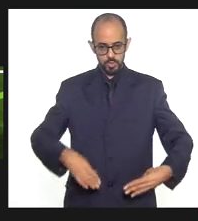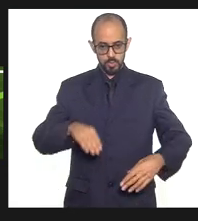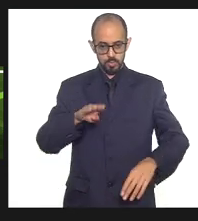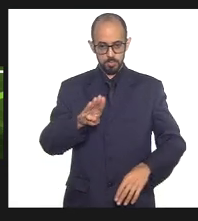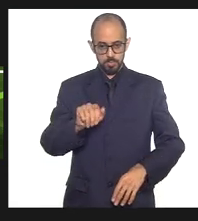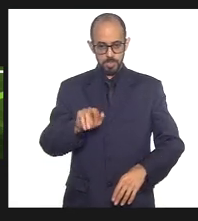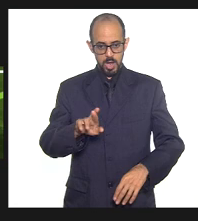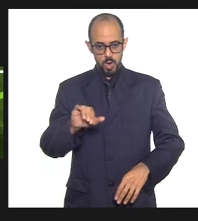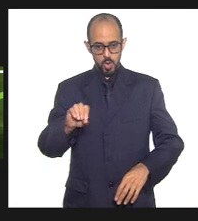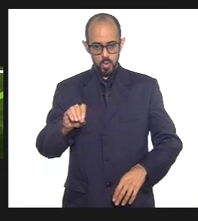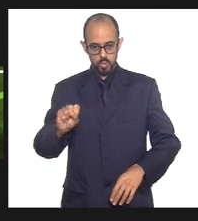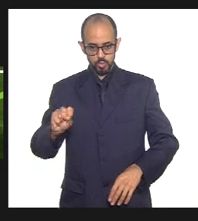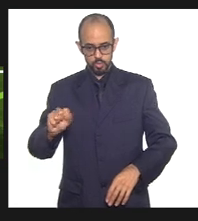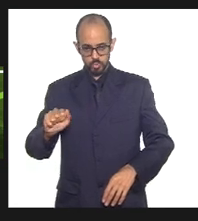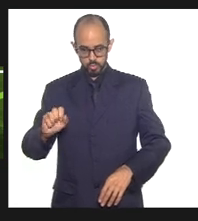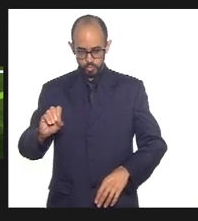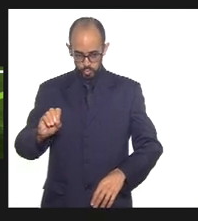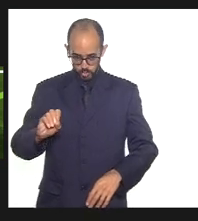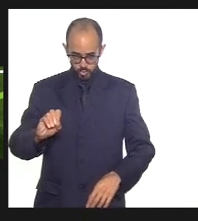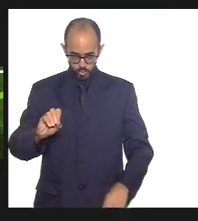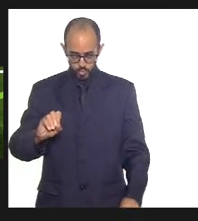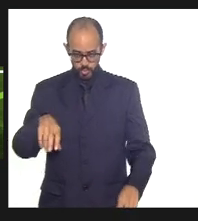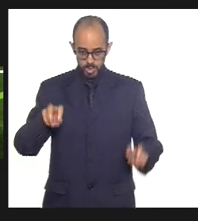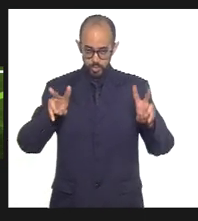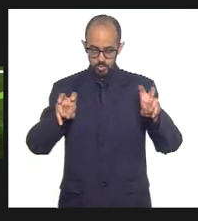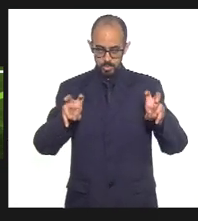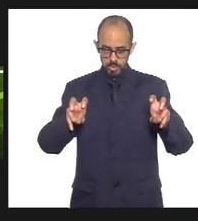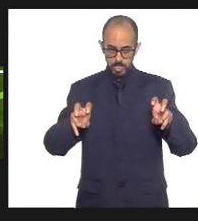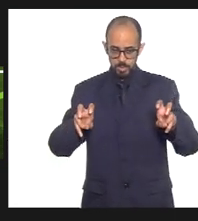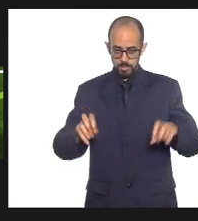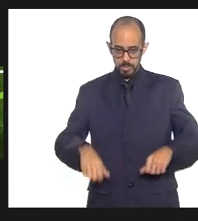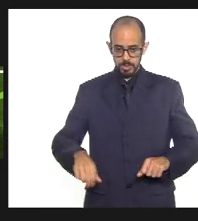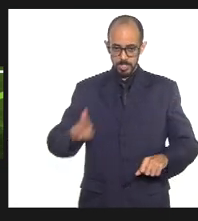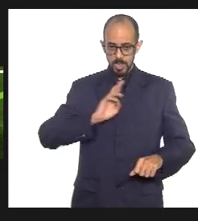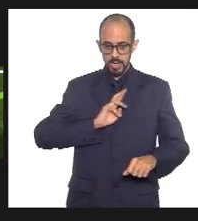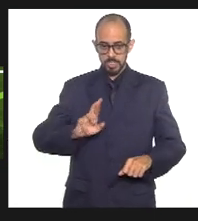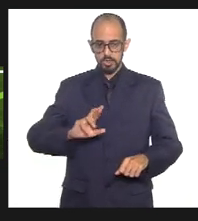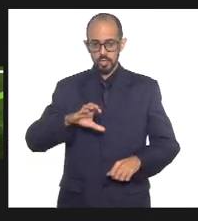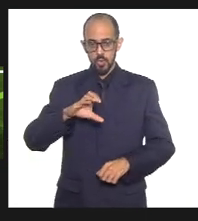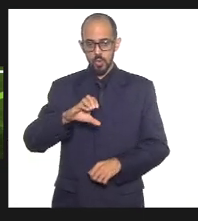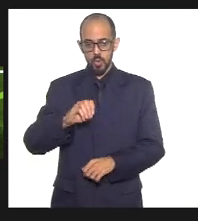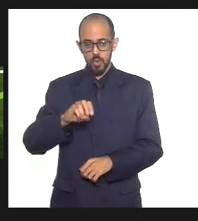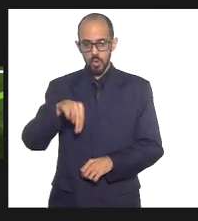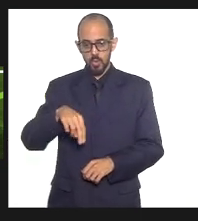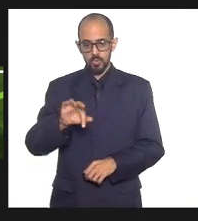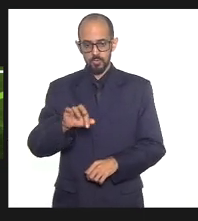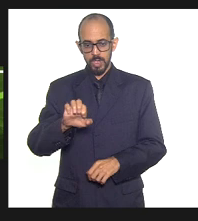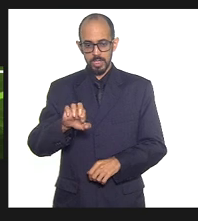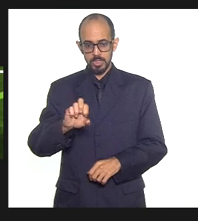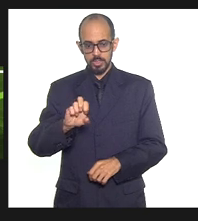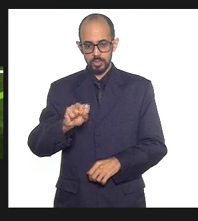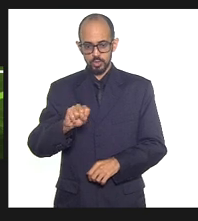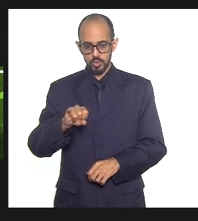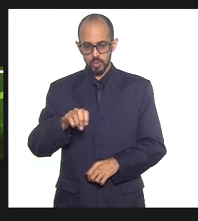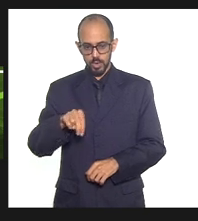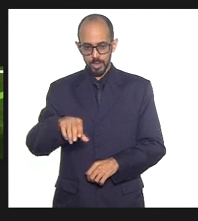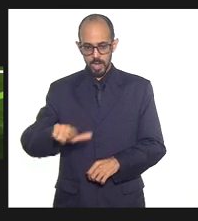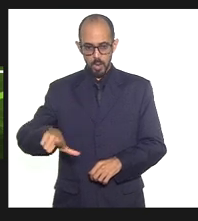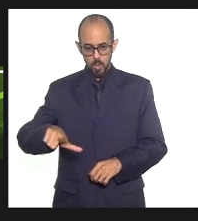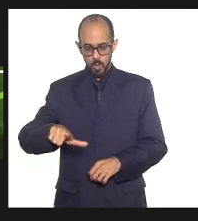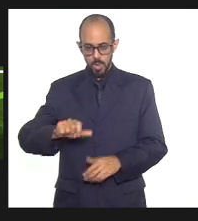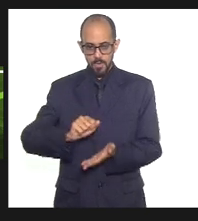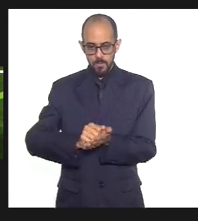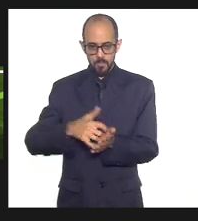era a questão da religião confissional em escola pública, e vários depoimentos mostraram como,